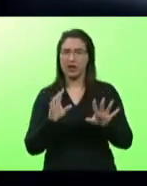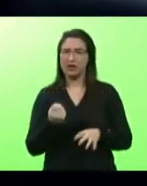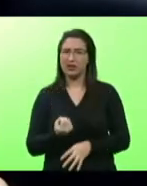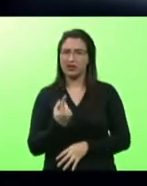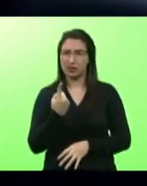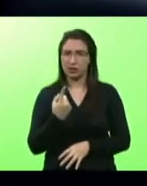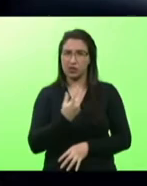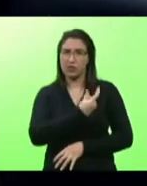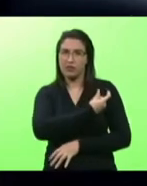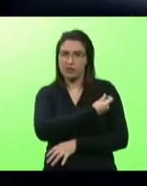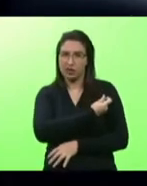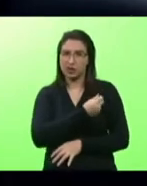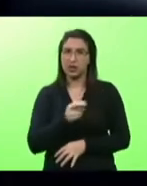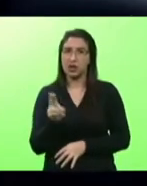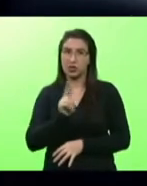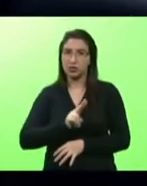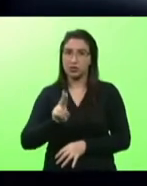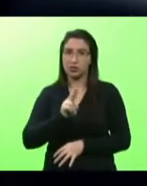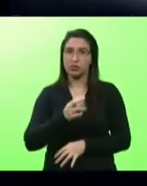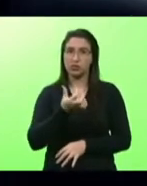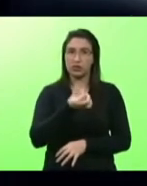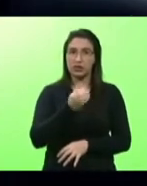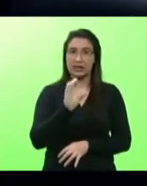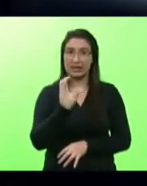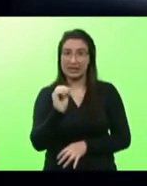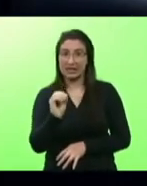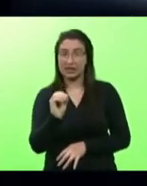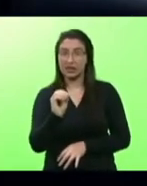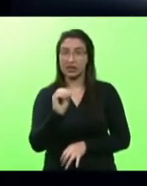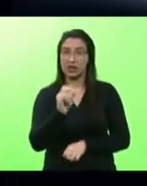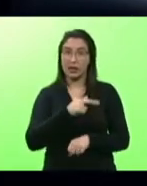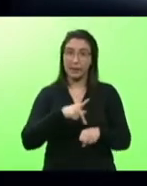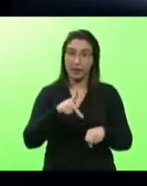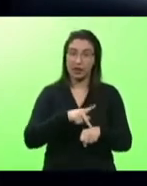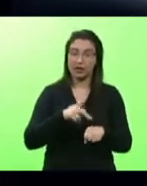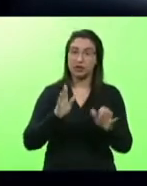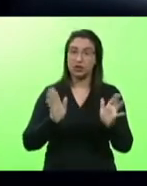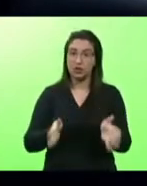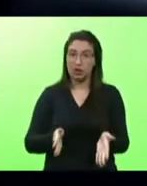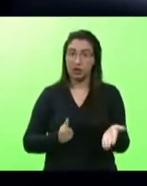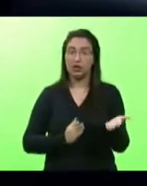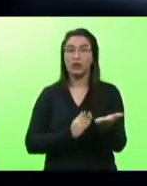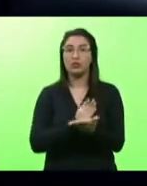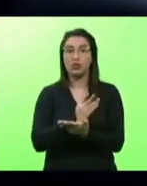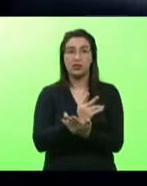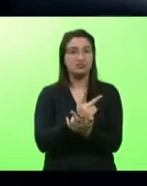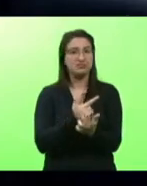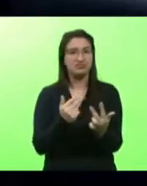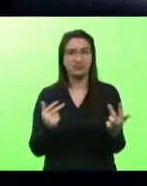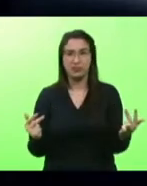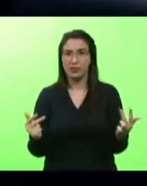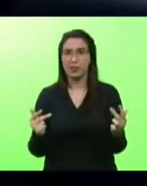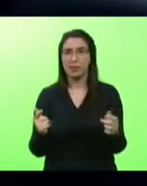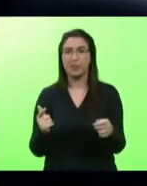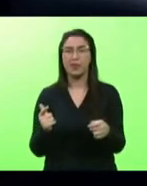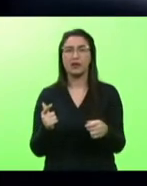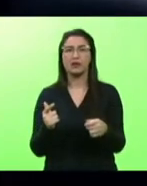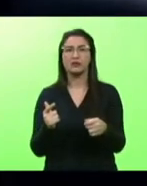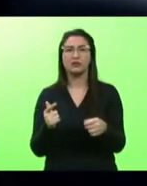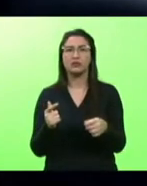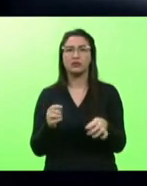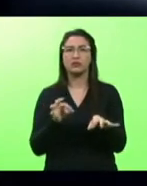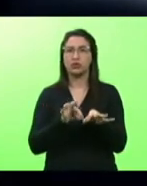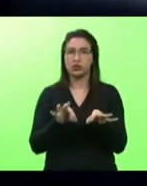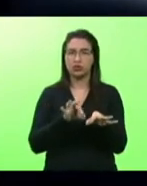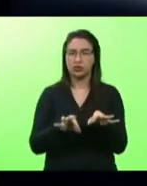por 60 e poucos países no mundo aprovado por diversas agências feita